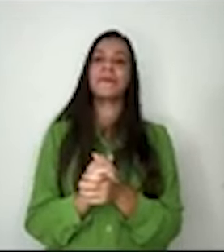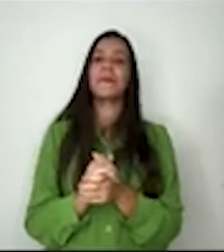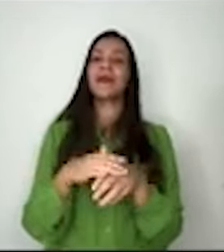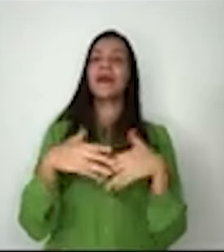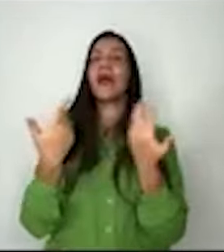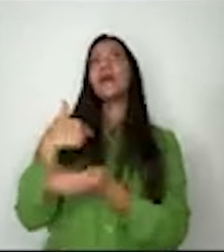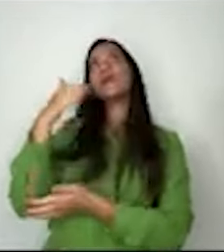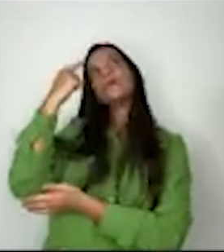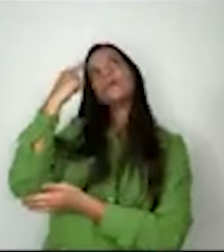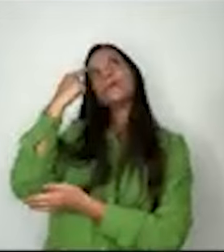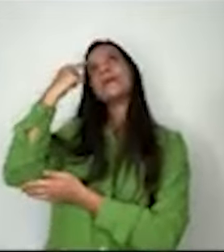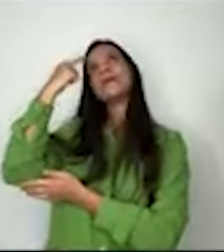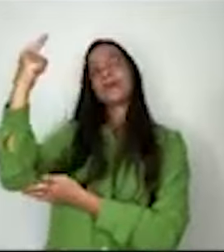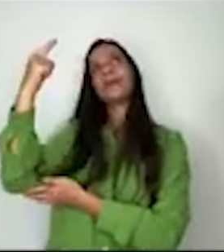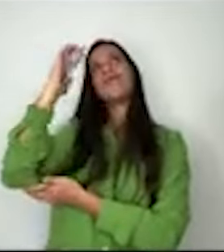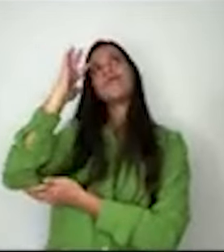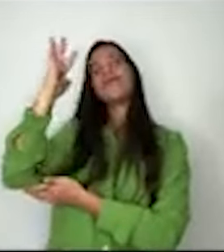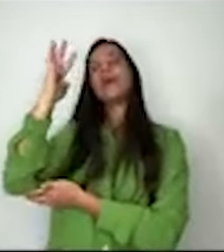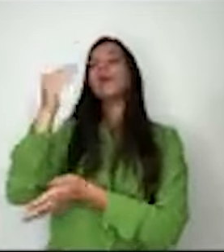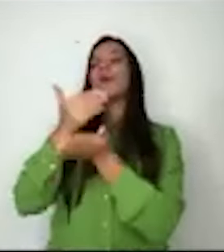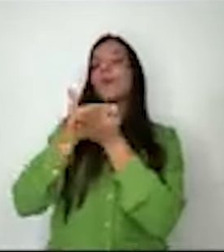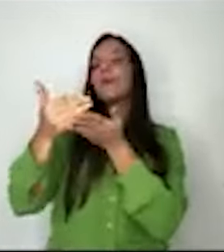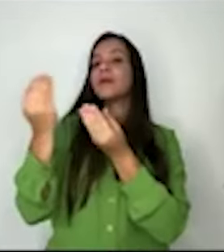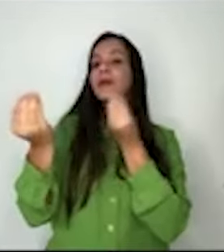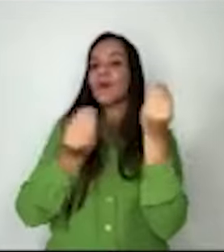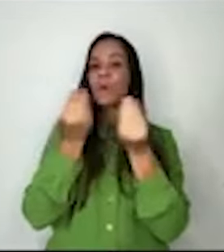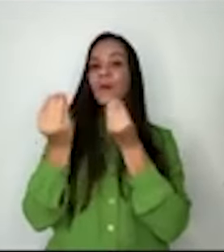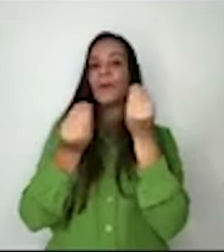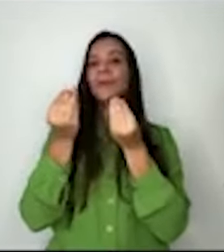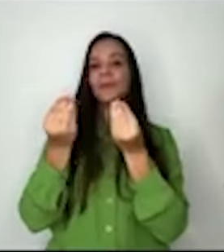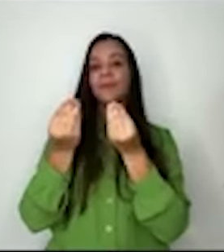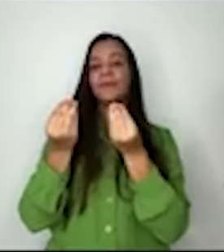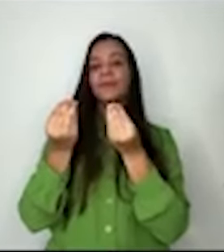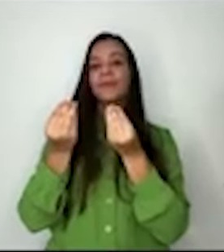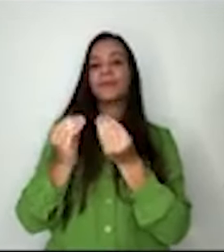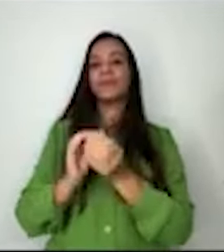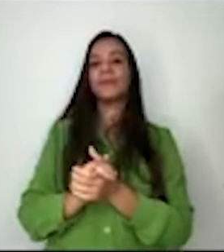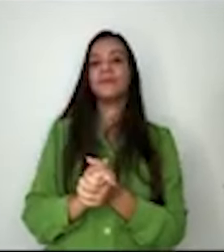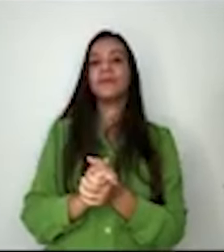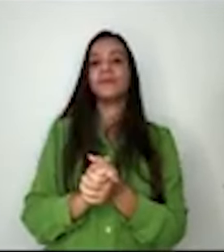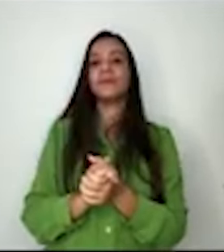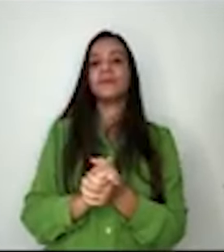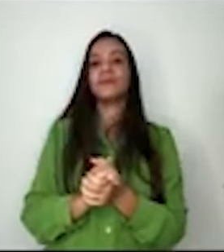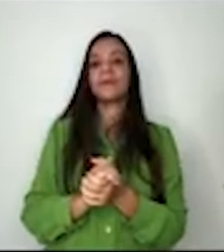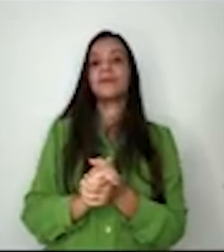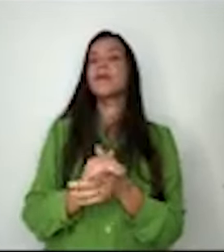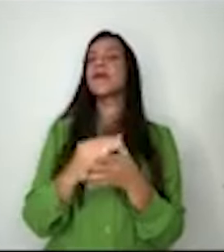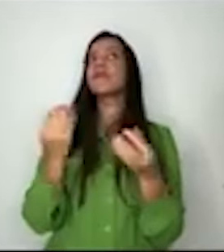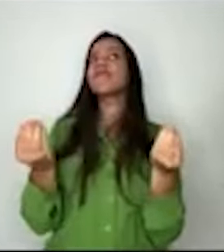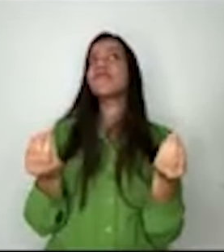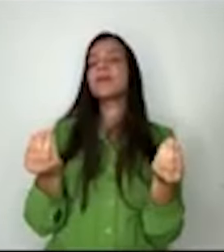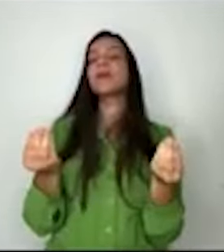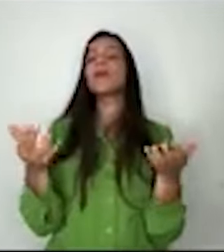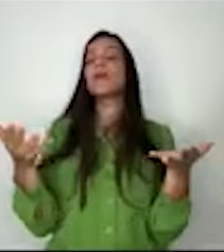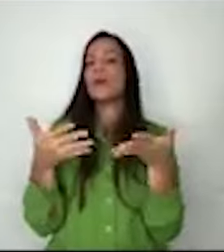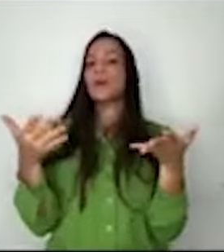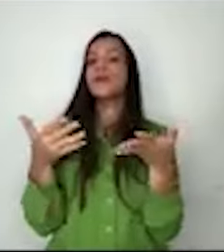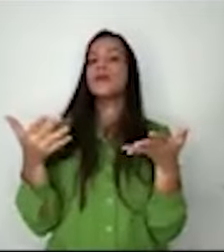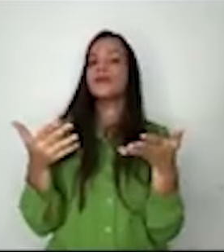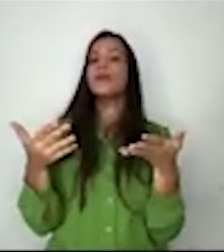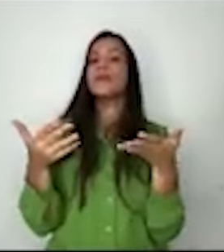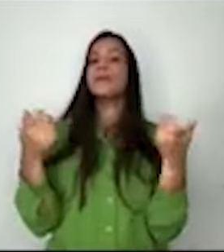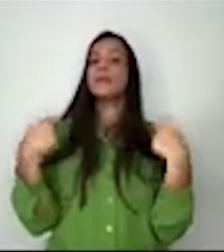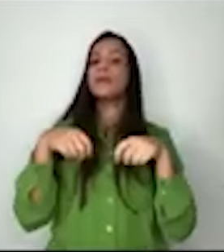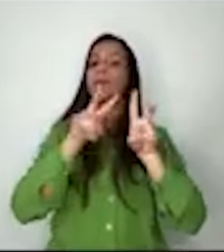conversar nessa nossa sessão sobre o que eu consideraria uma agenda para o Brasil, uma